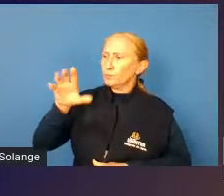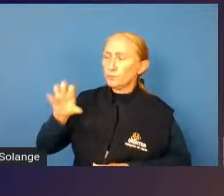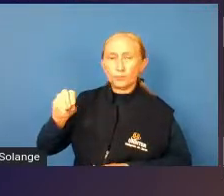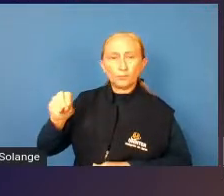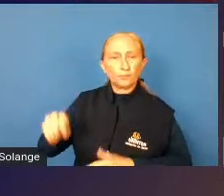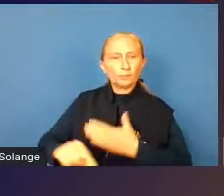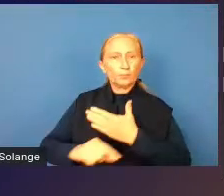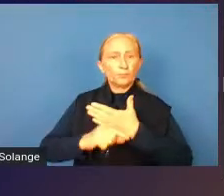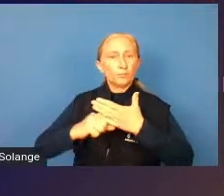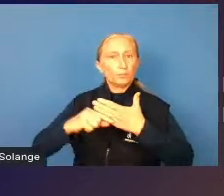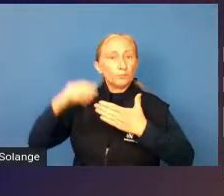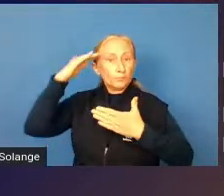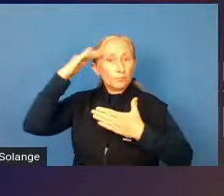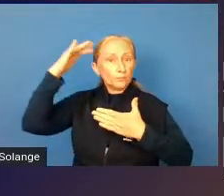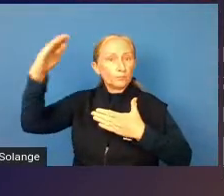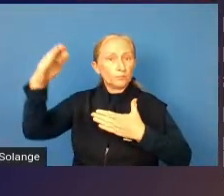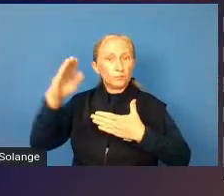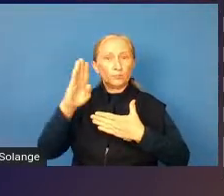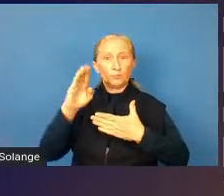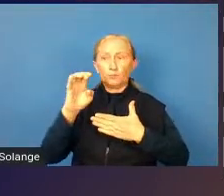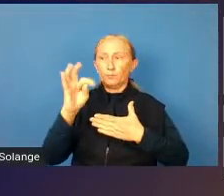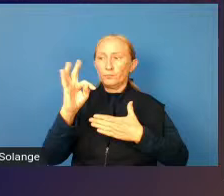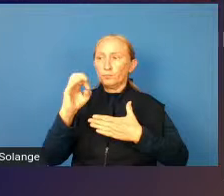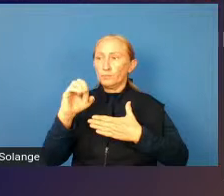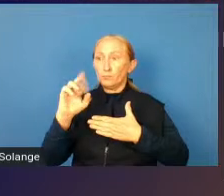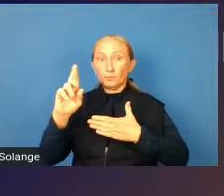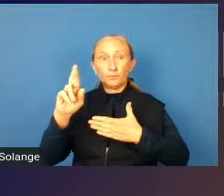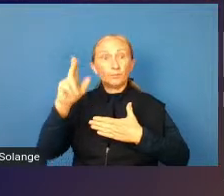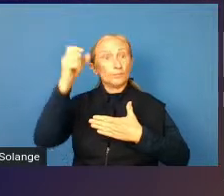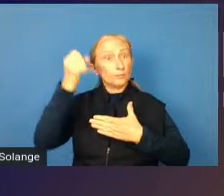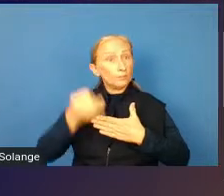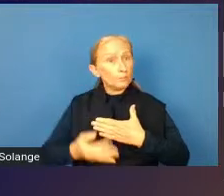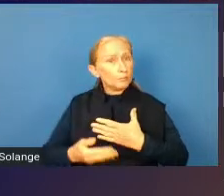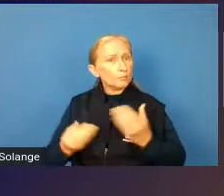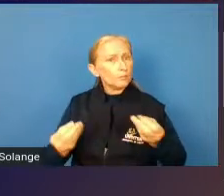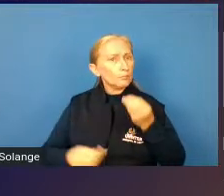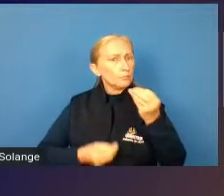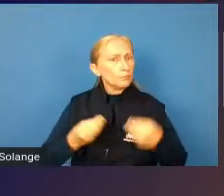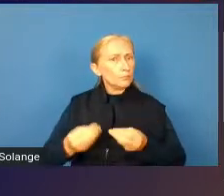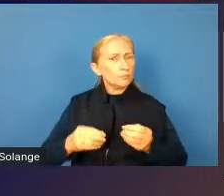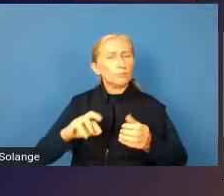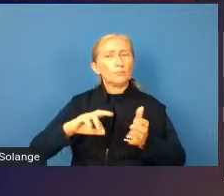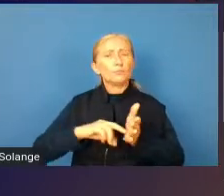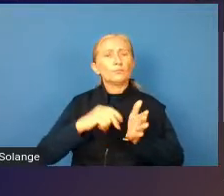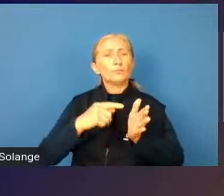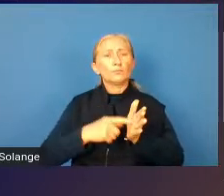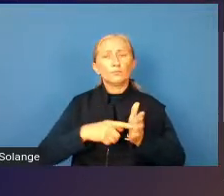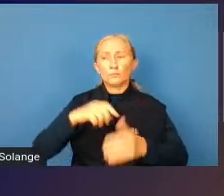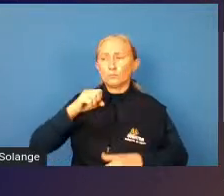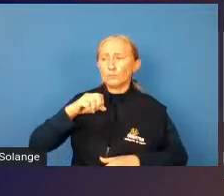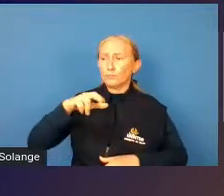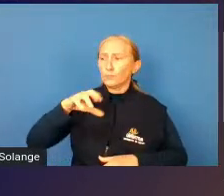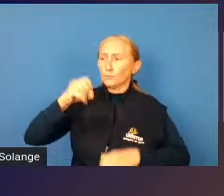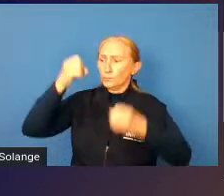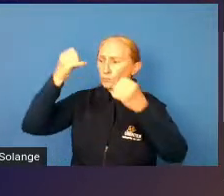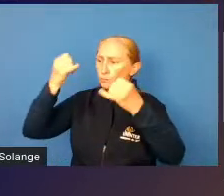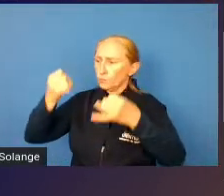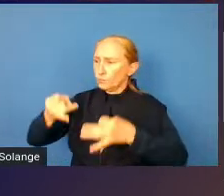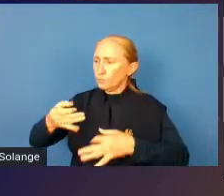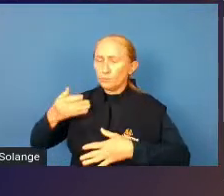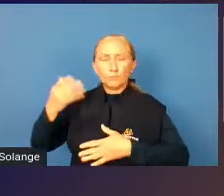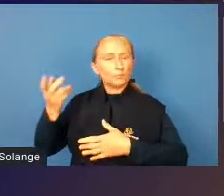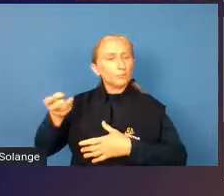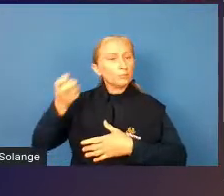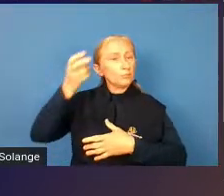principais teóricas no assunto, também compreende sexo enquanto meio discursivo e cultural, tal